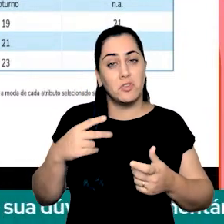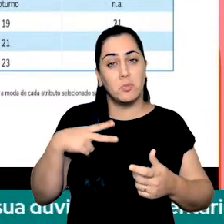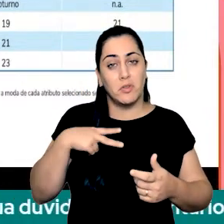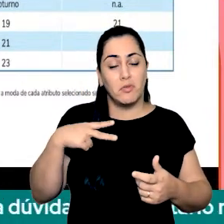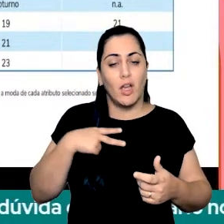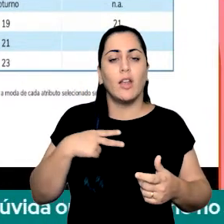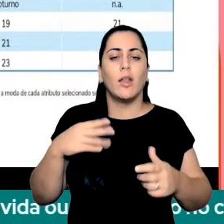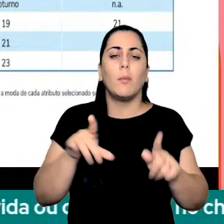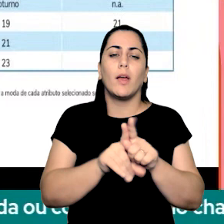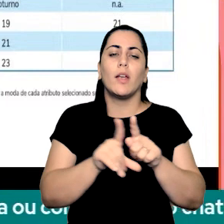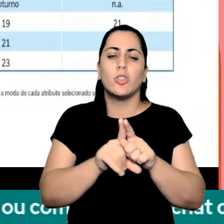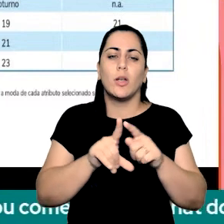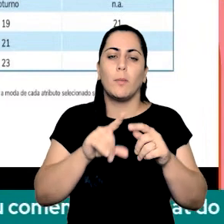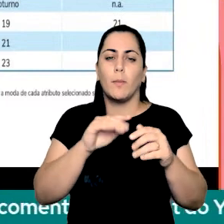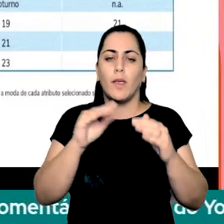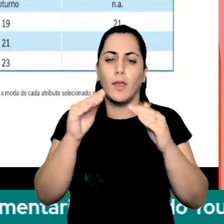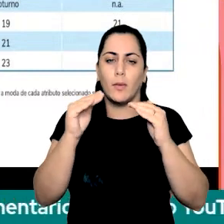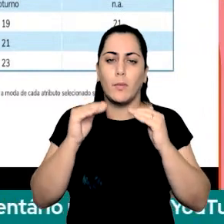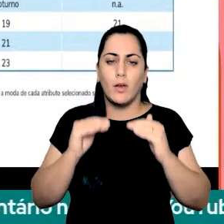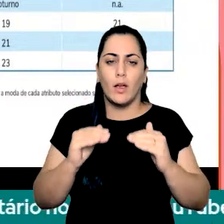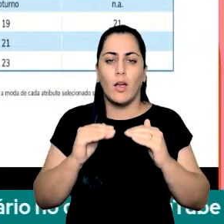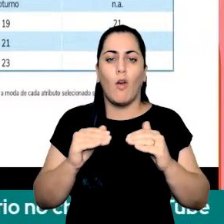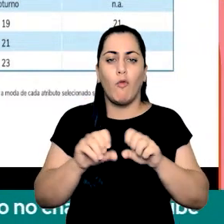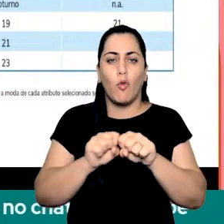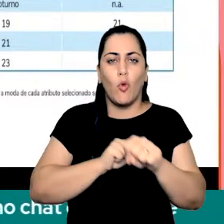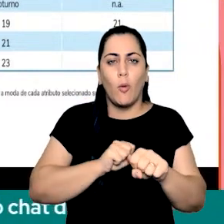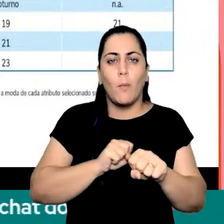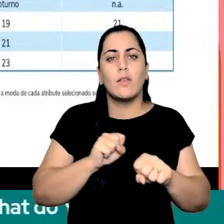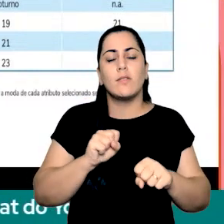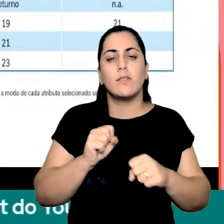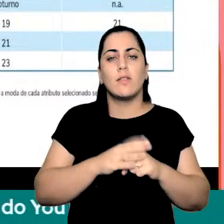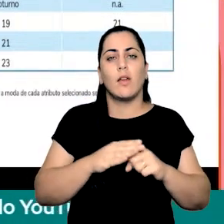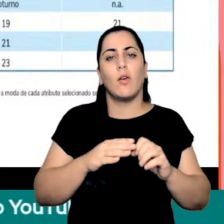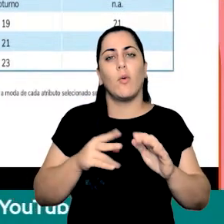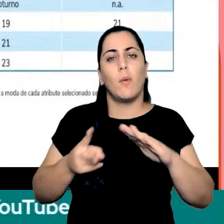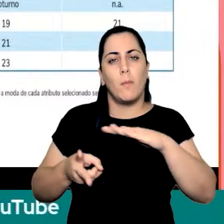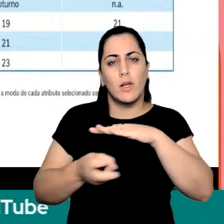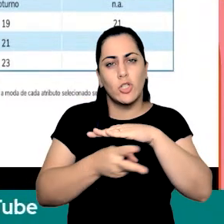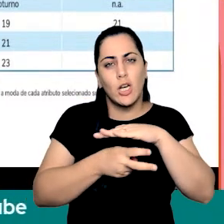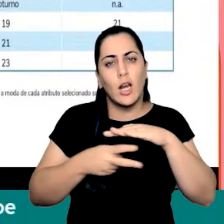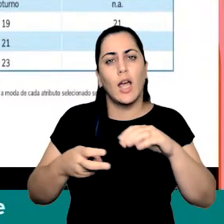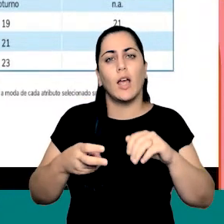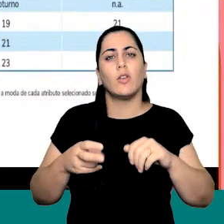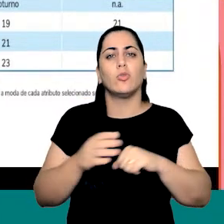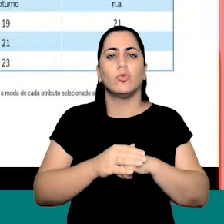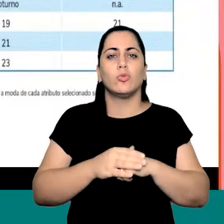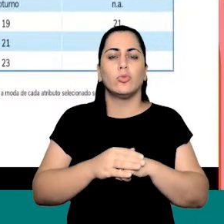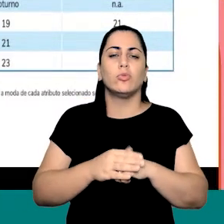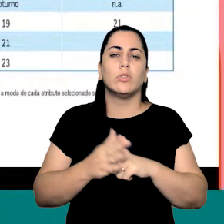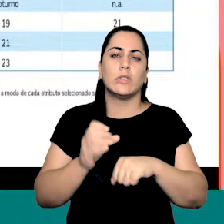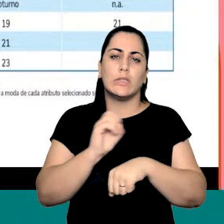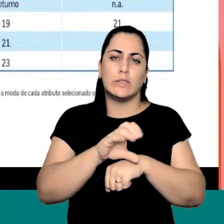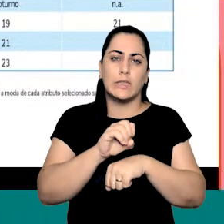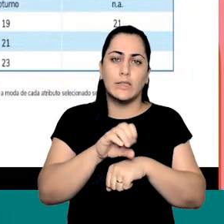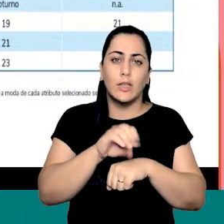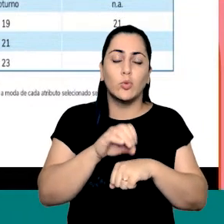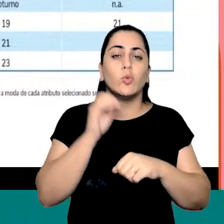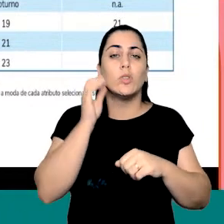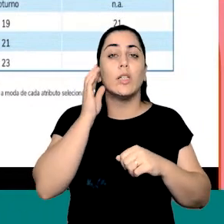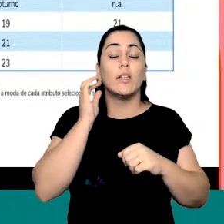níveis, né, de formação, seja embaixarelado e licenciatura. E notem que a